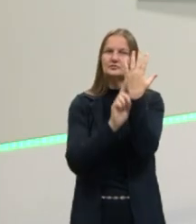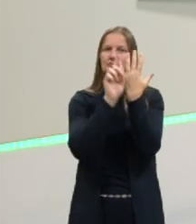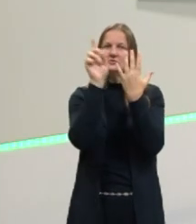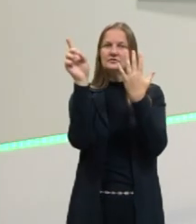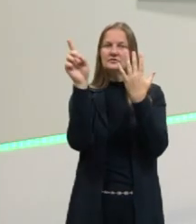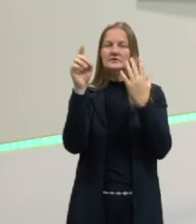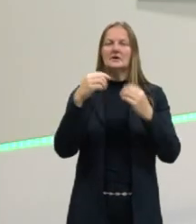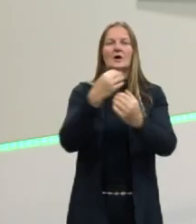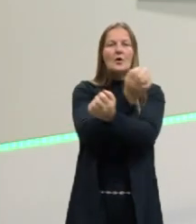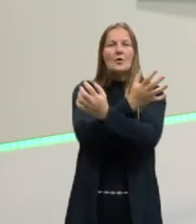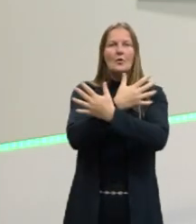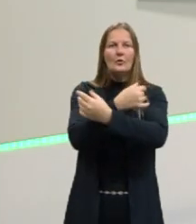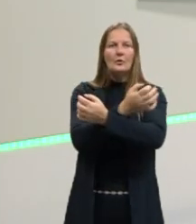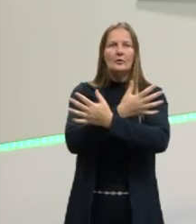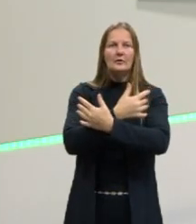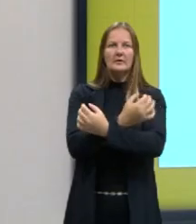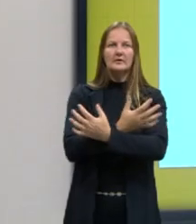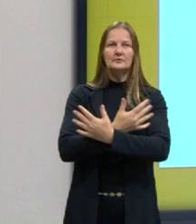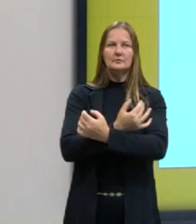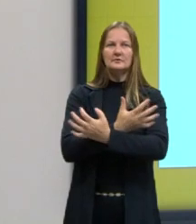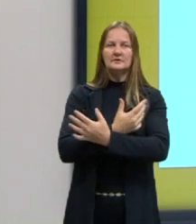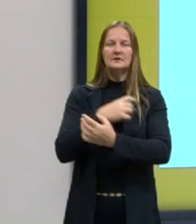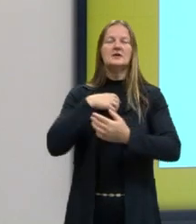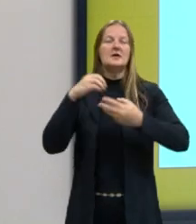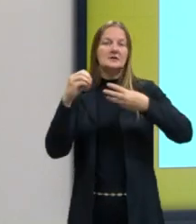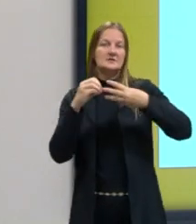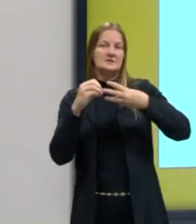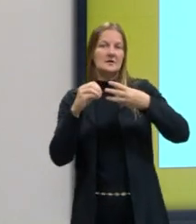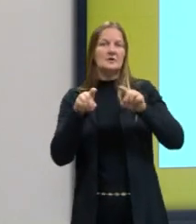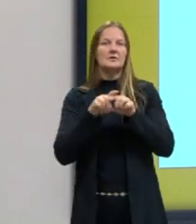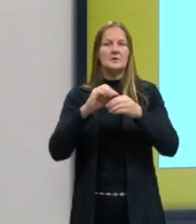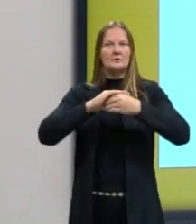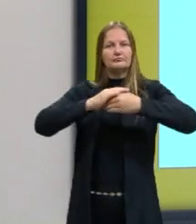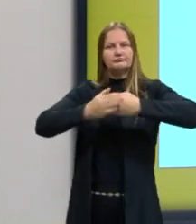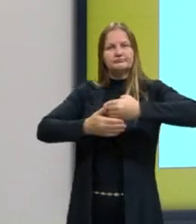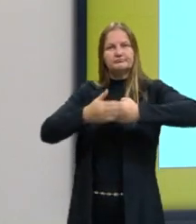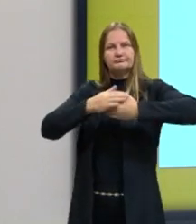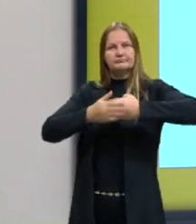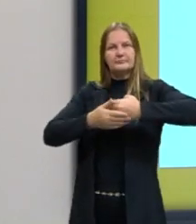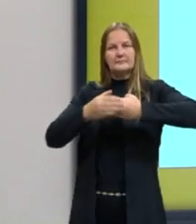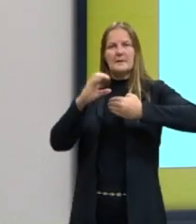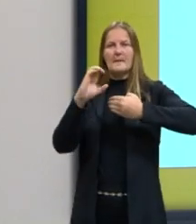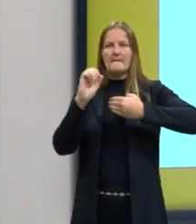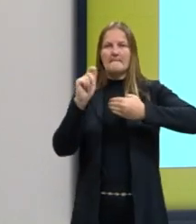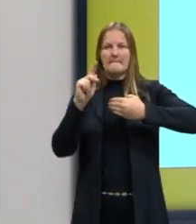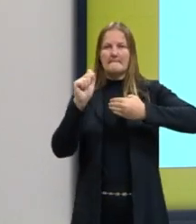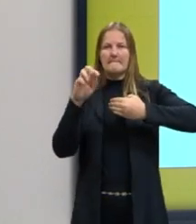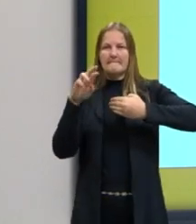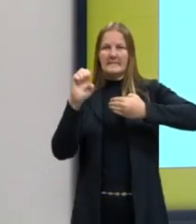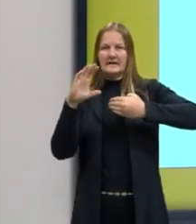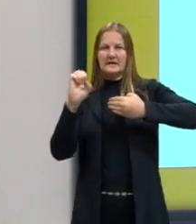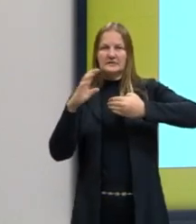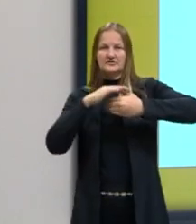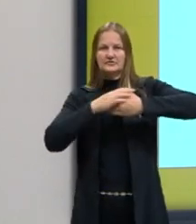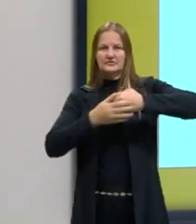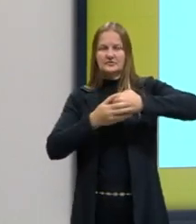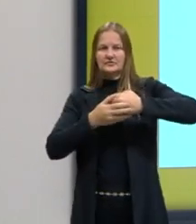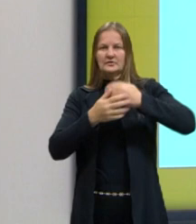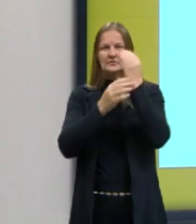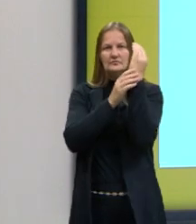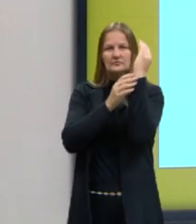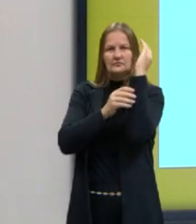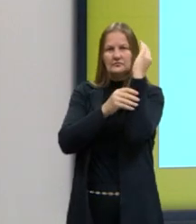No reino plante, então, as células vão possuir também parede celular, constituída principalmente de celulose.